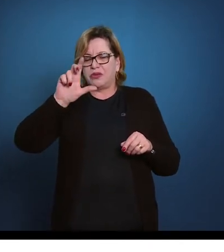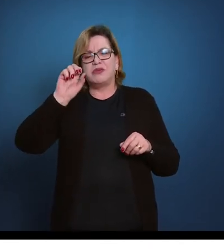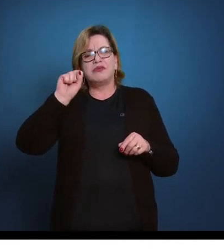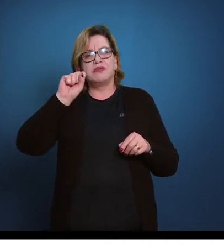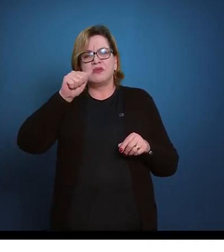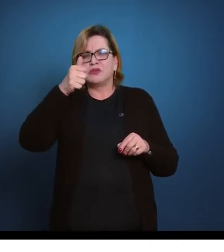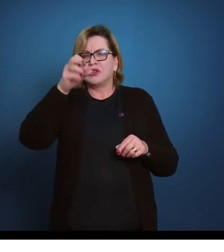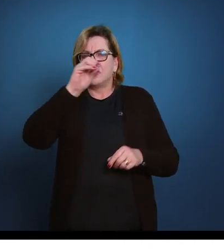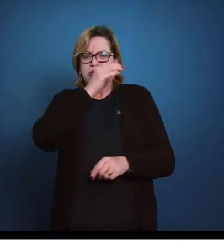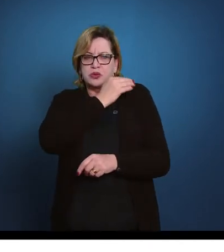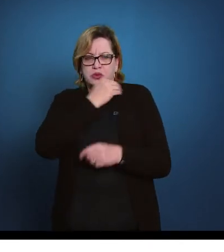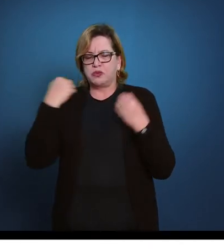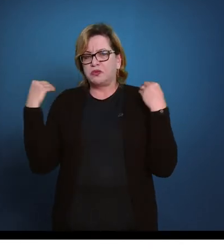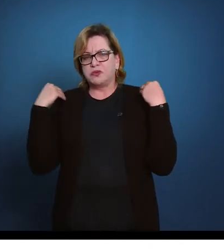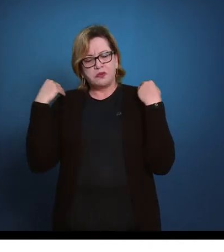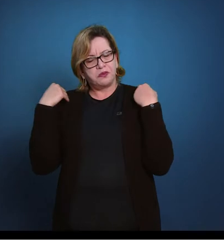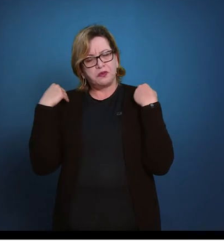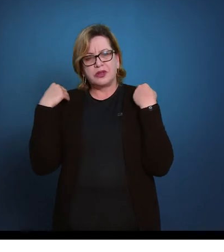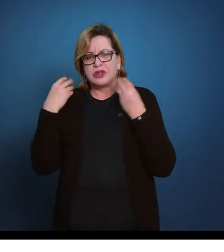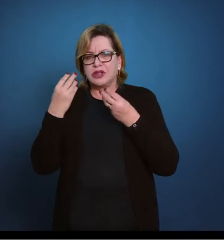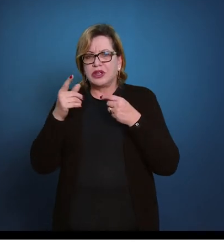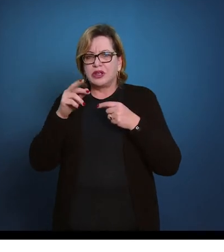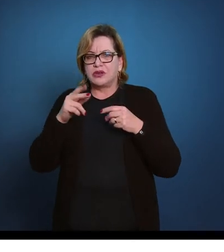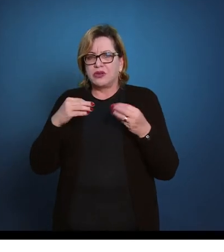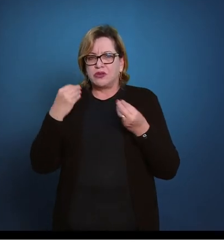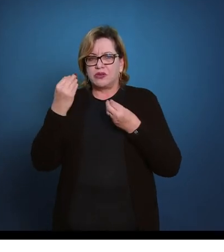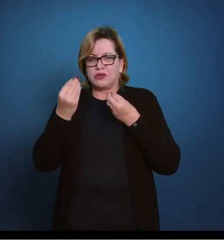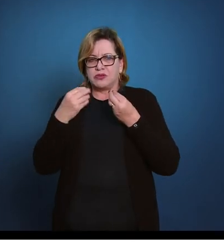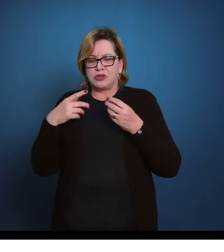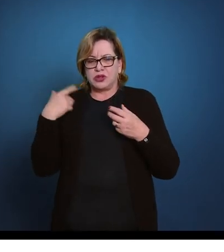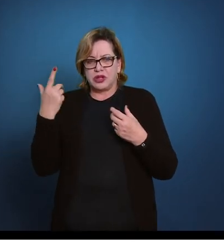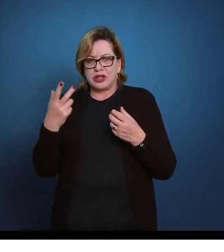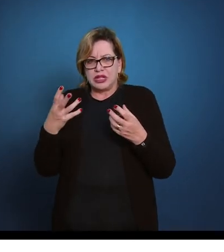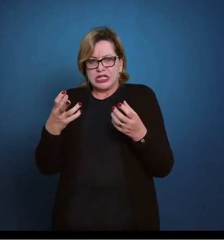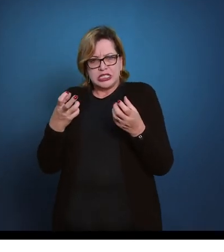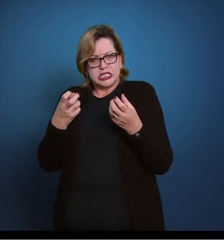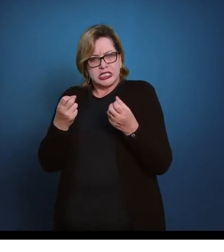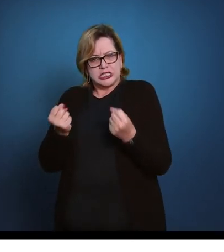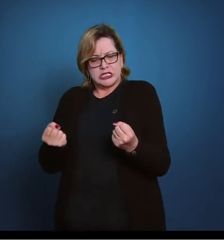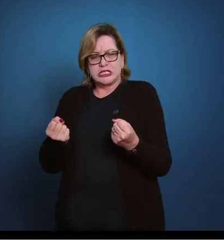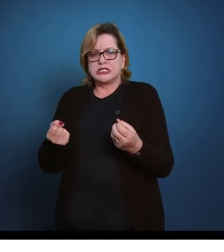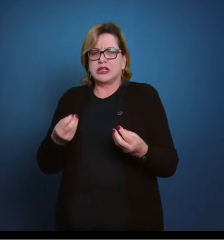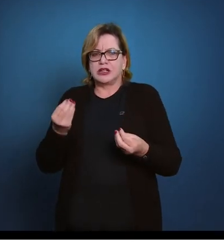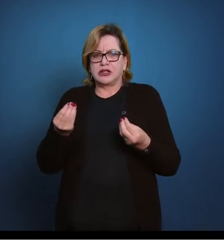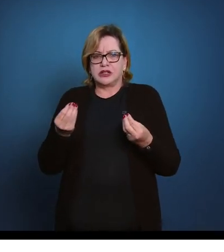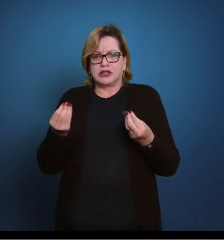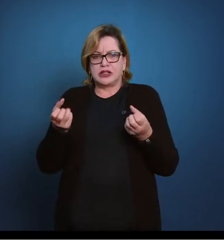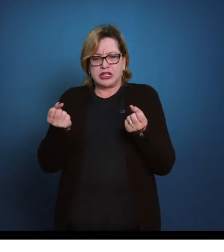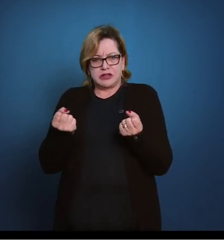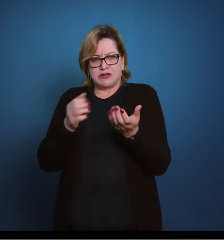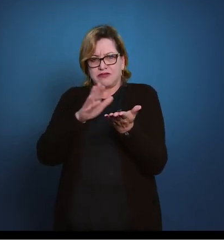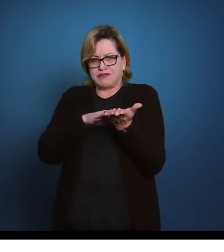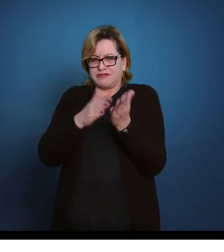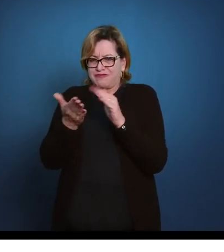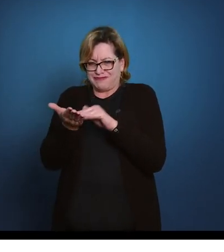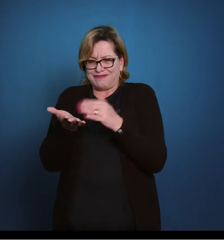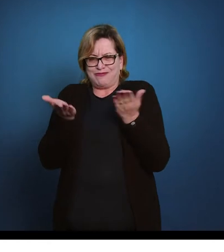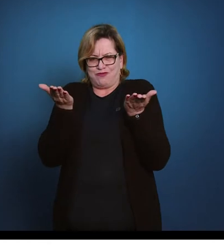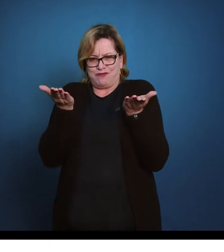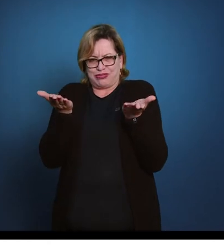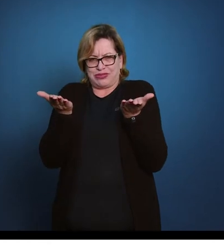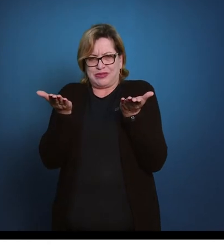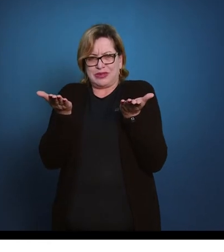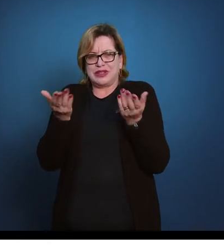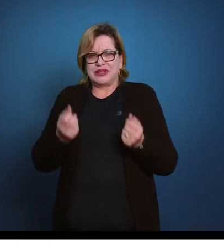como se nós estivéssemos segurando algo em cima das mãos e